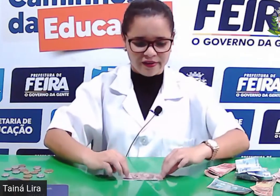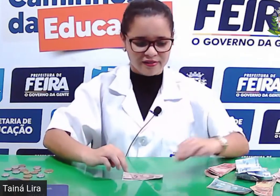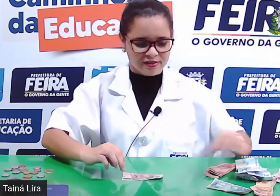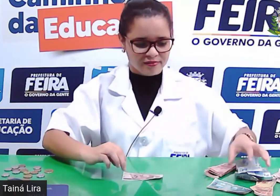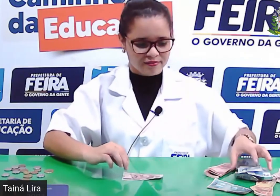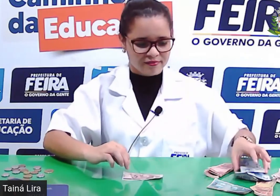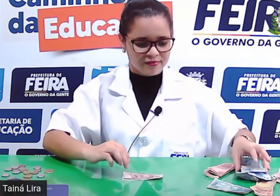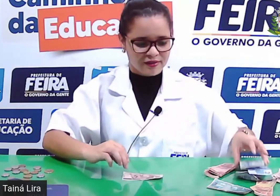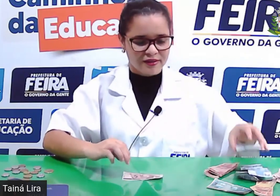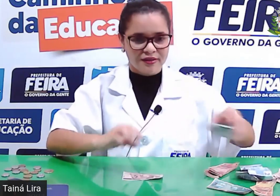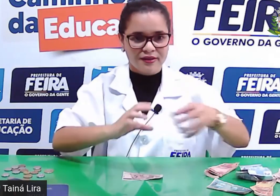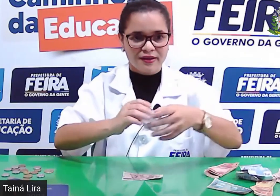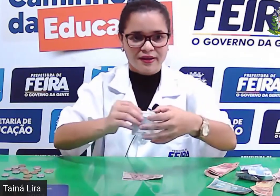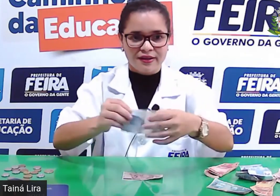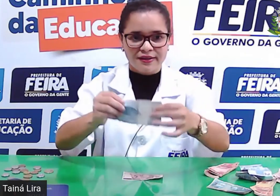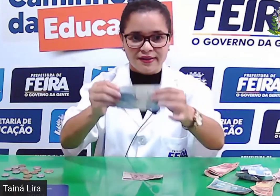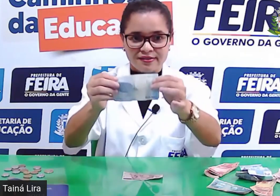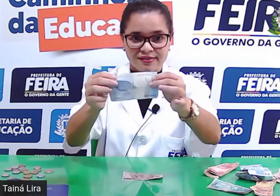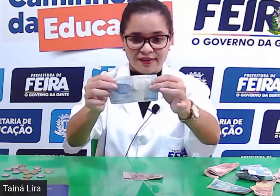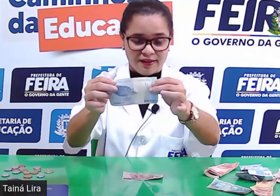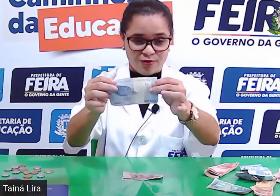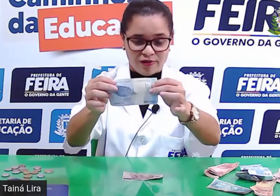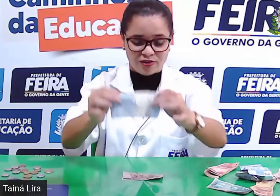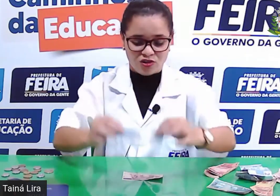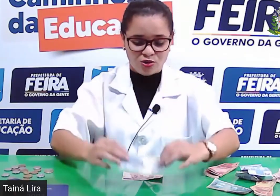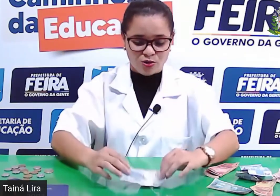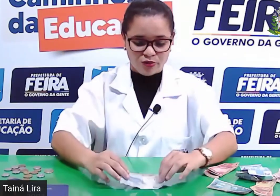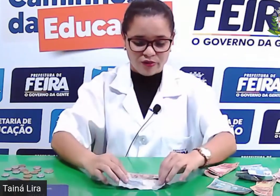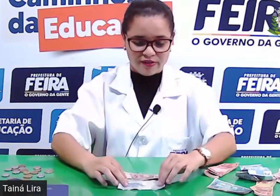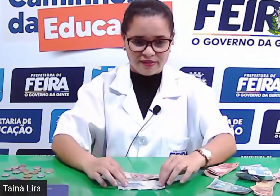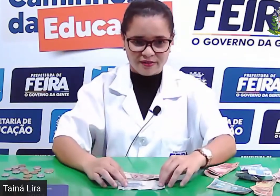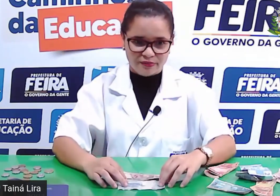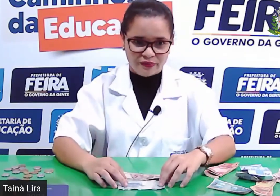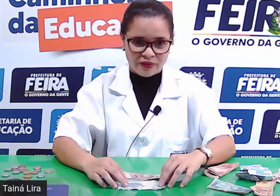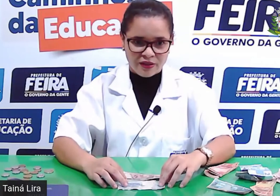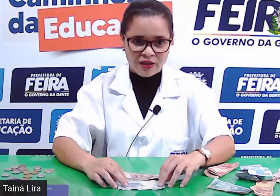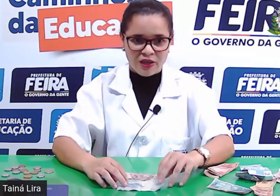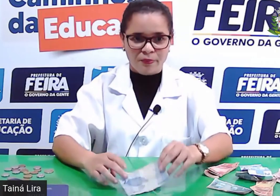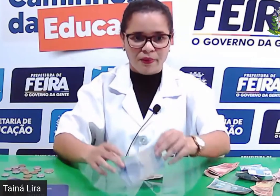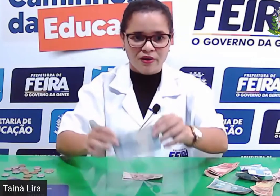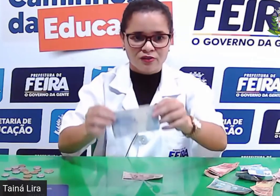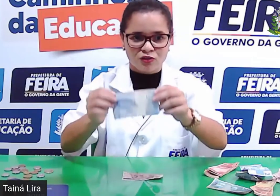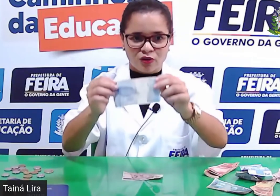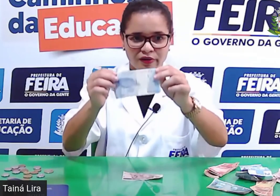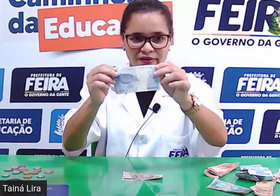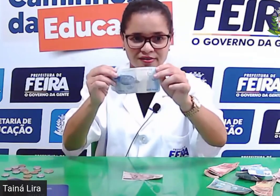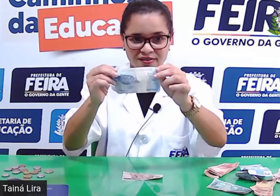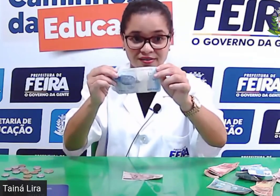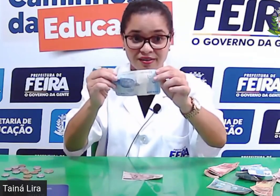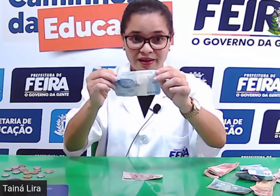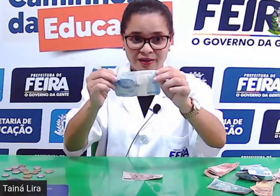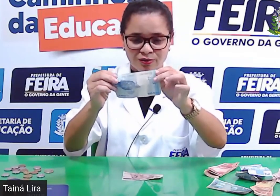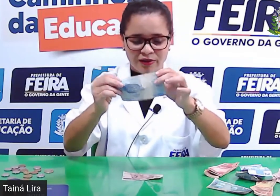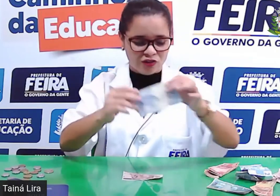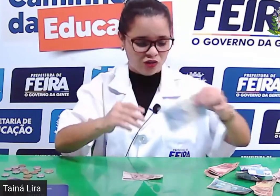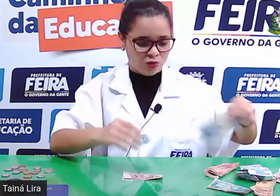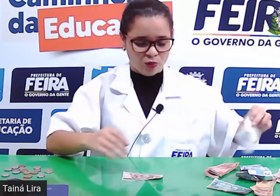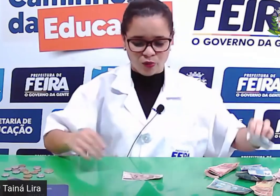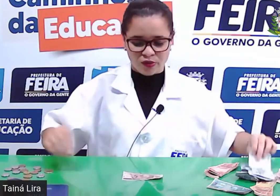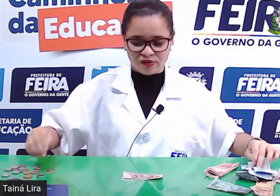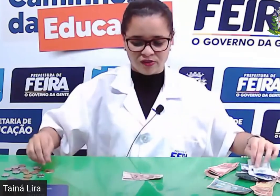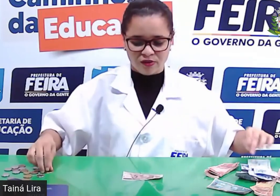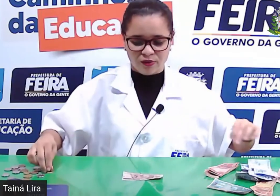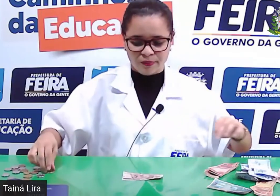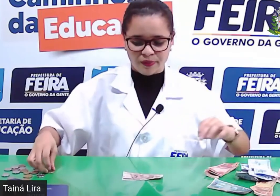reais e a cédula de 2. Eu posso trocar essa cédula de